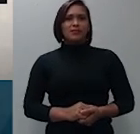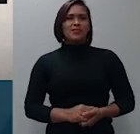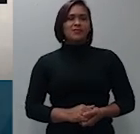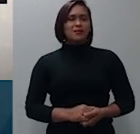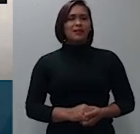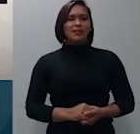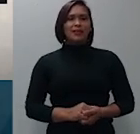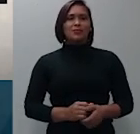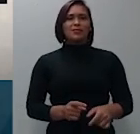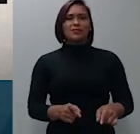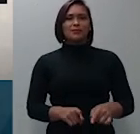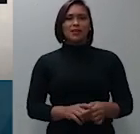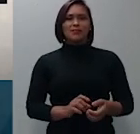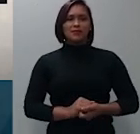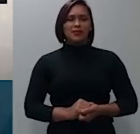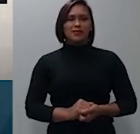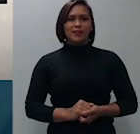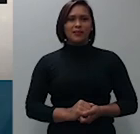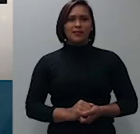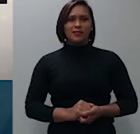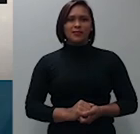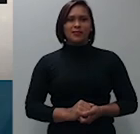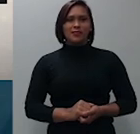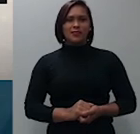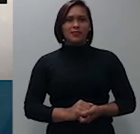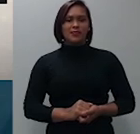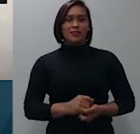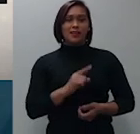em que a minuta é a seguinte